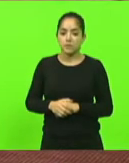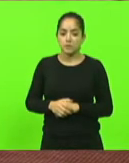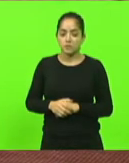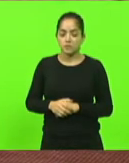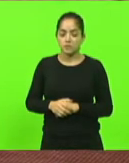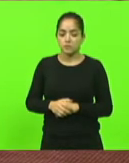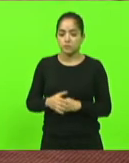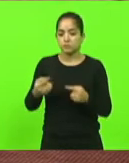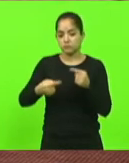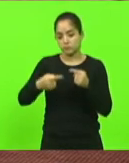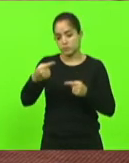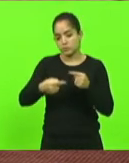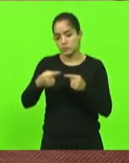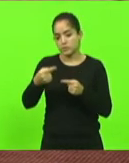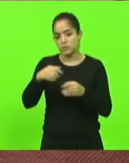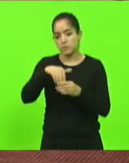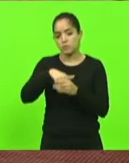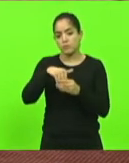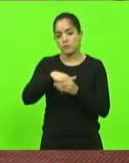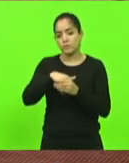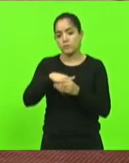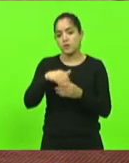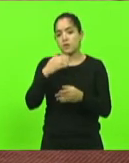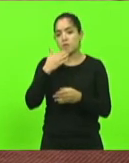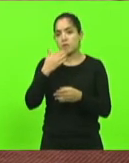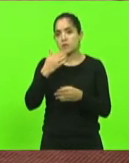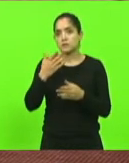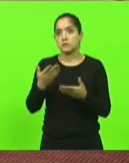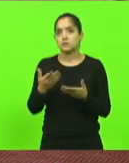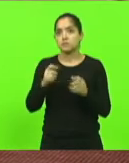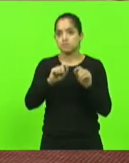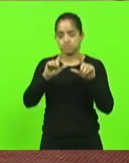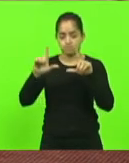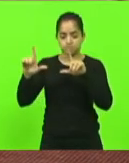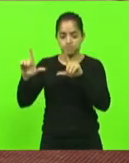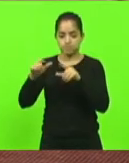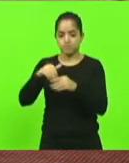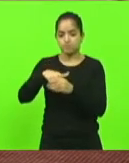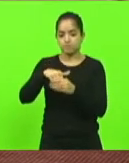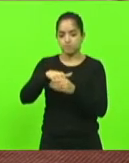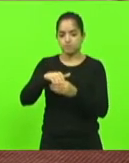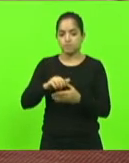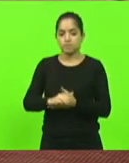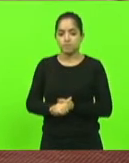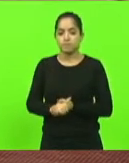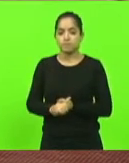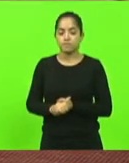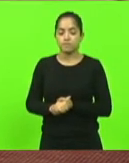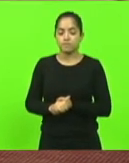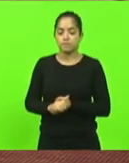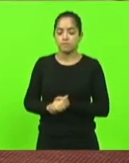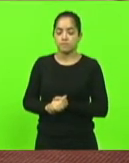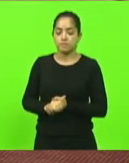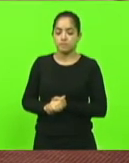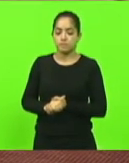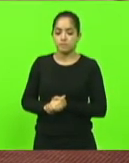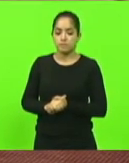Não havendo quem queira discutir, peço assessoria que abra o painel para que os senhores e os deputados possam exercer esse direito de voto.